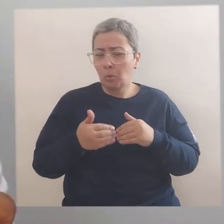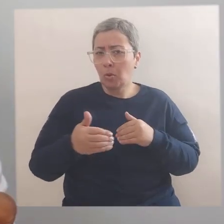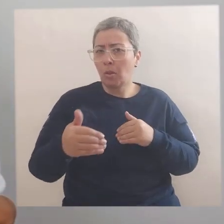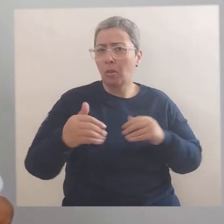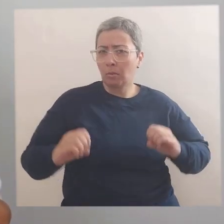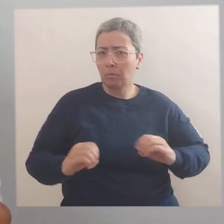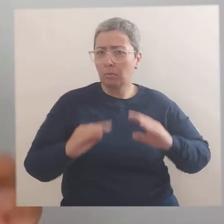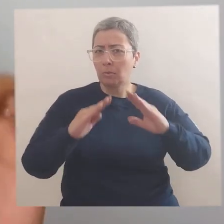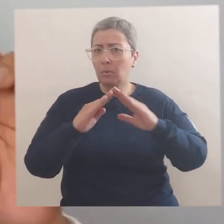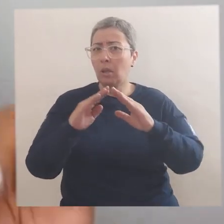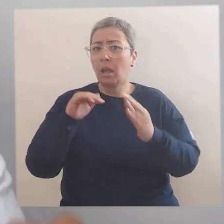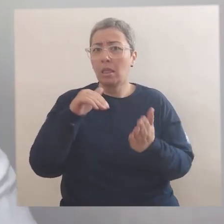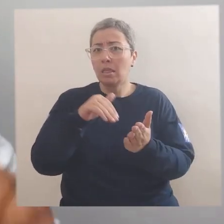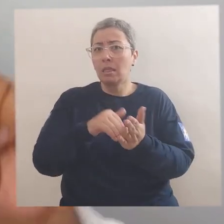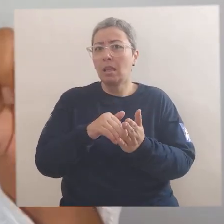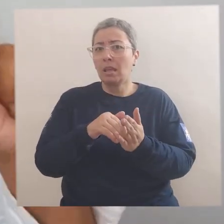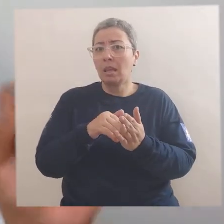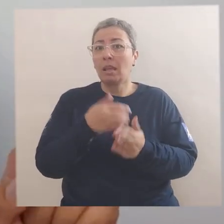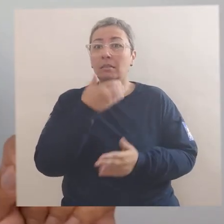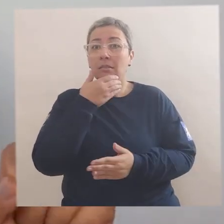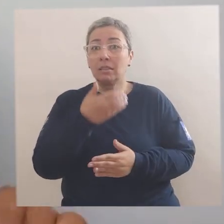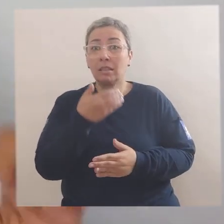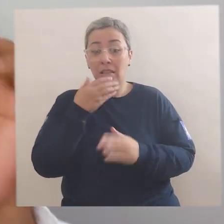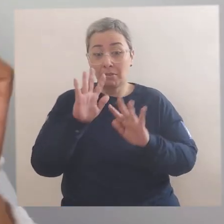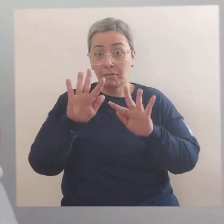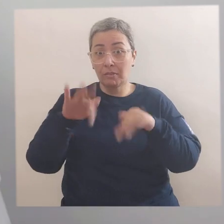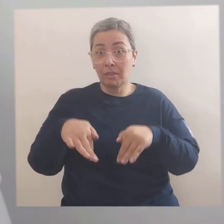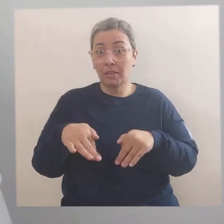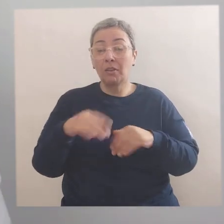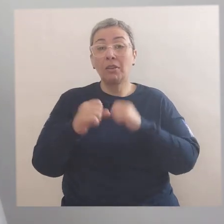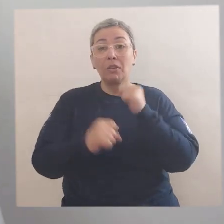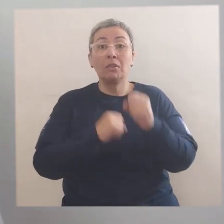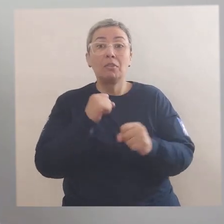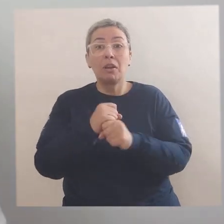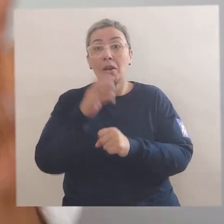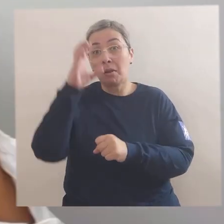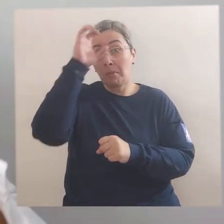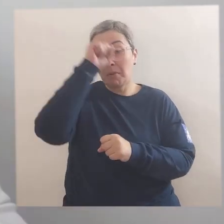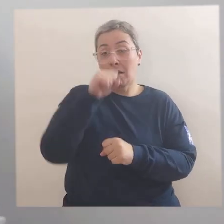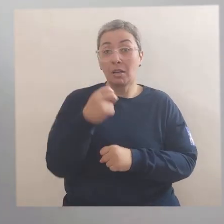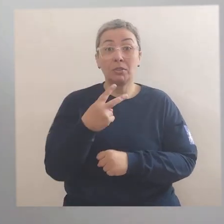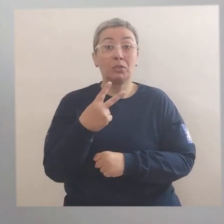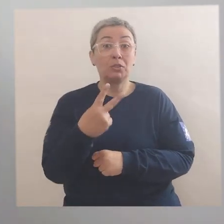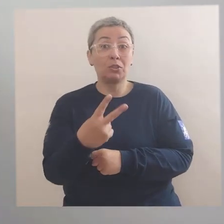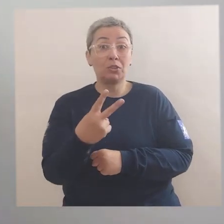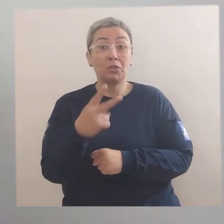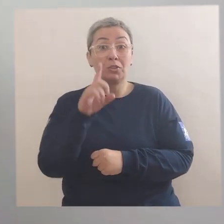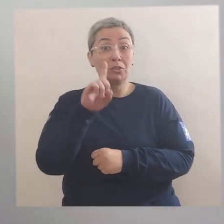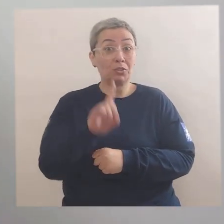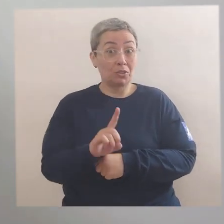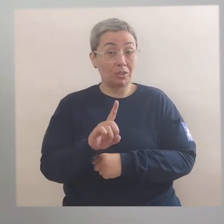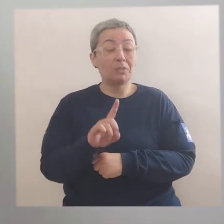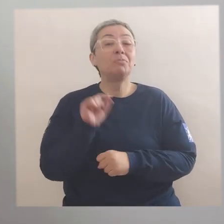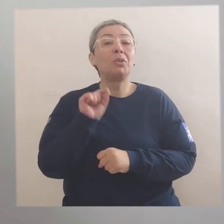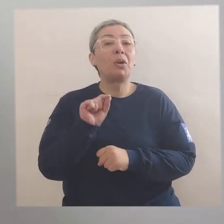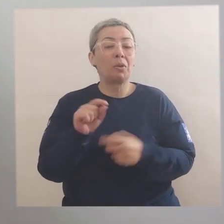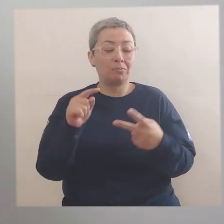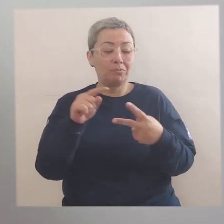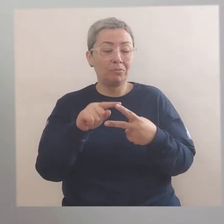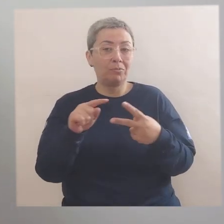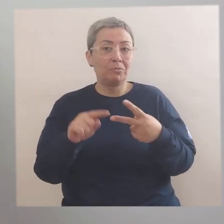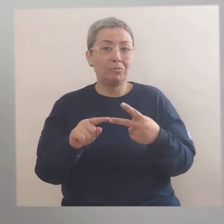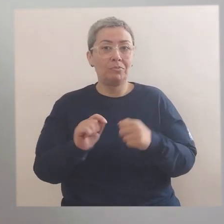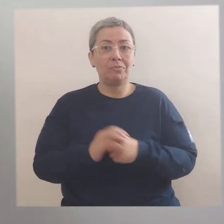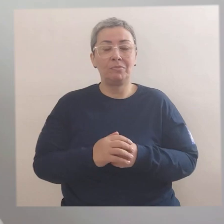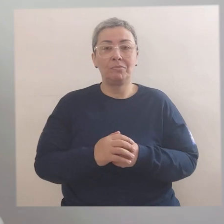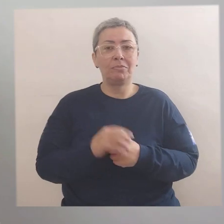os próximos programas, até o final do ano, nós vamos aprender pelo menos dois direitos. Sabe quais são?